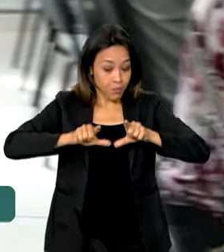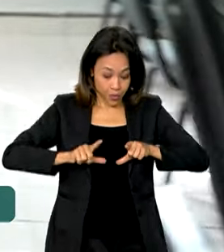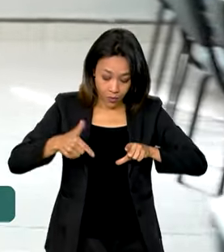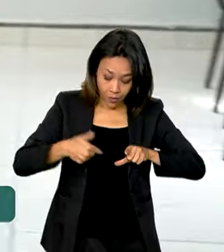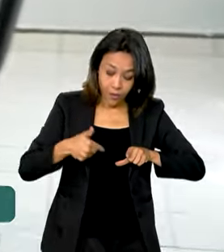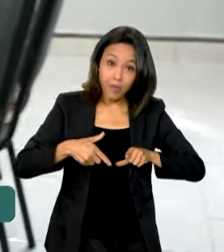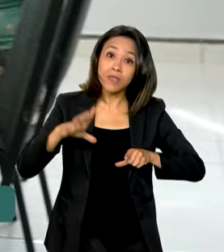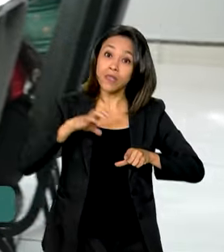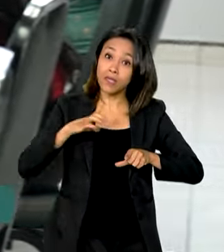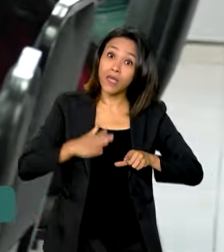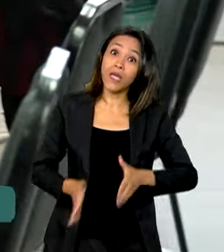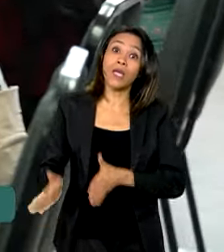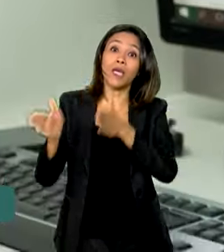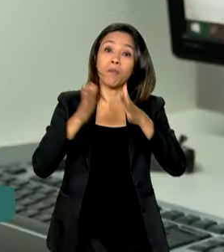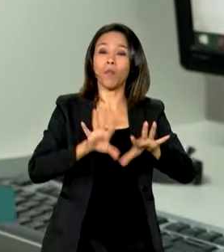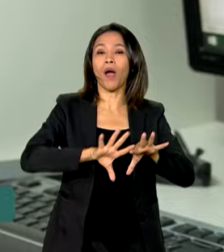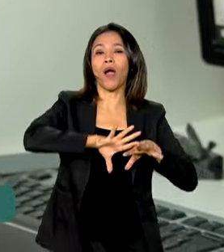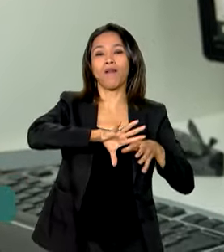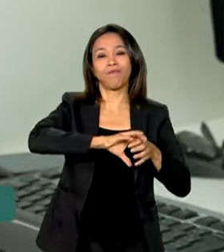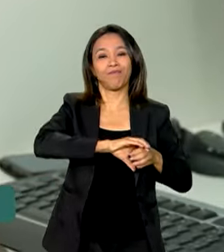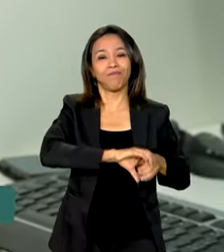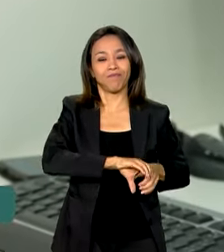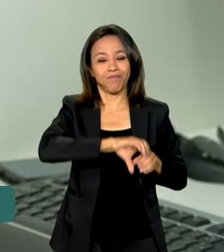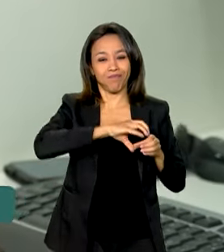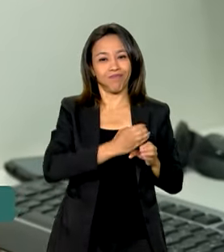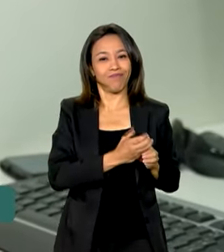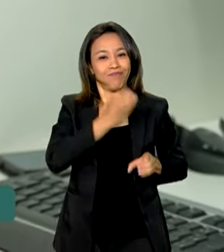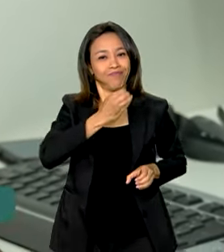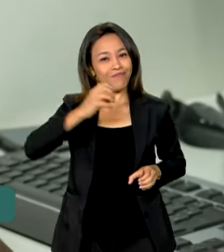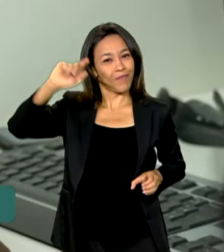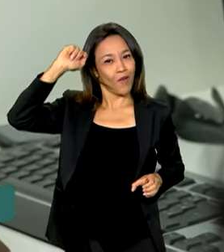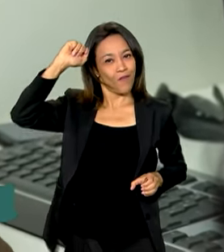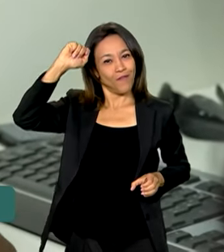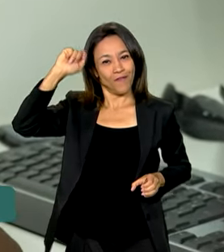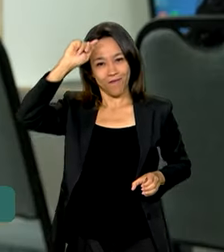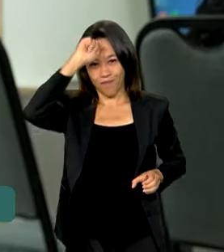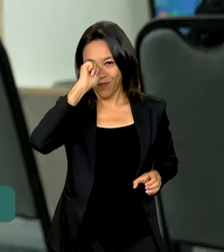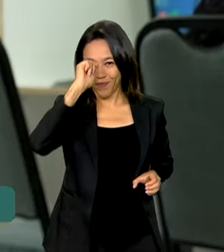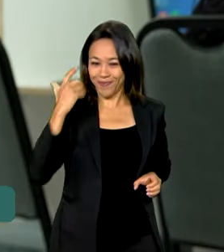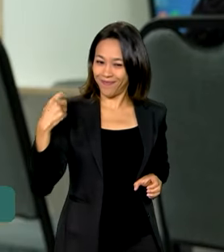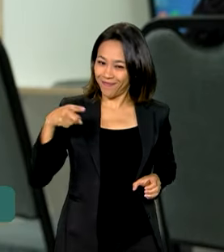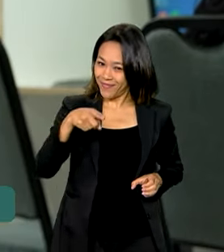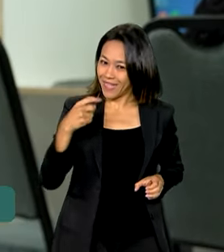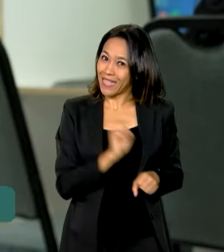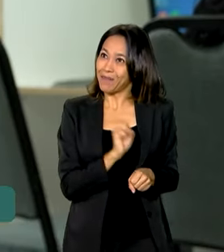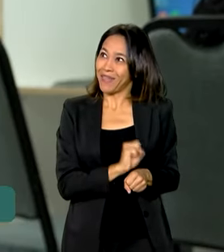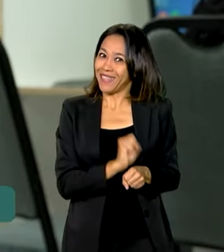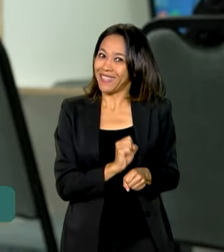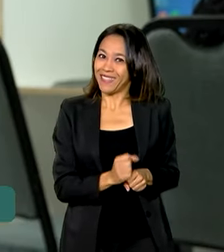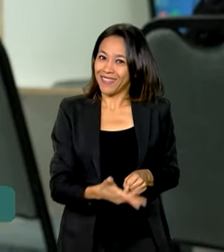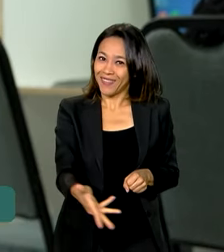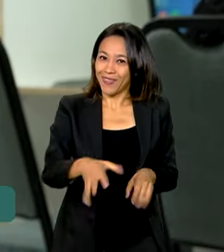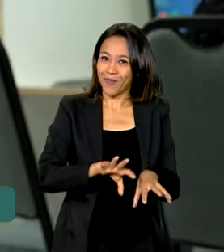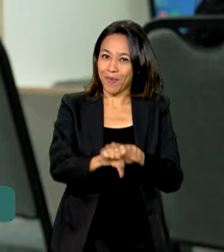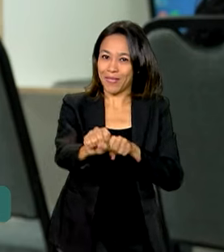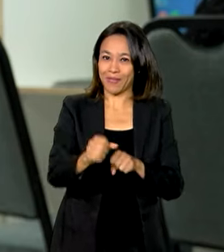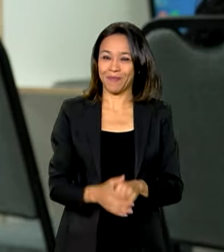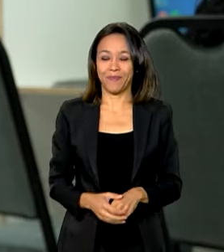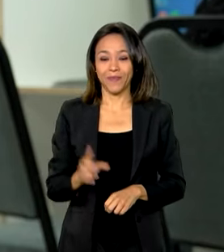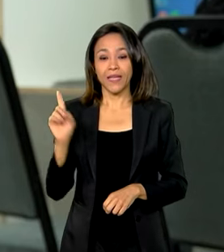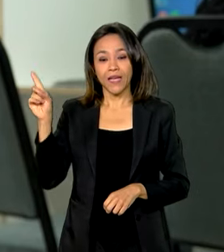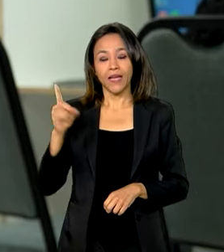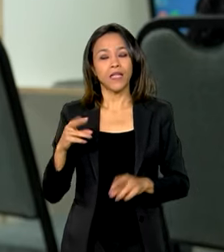e passam por uma formatura, momento muito esperado pelo seu Raimundo. O que eu observo aqui é a